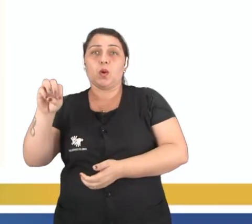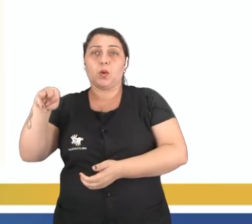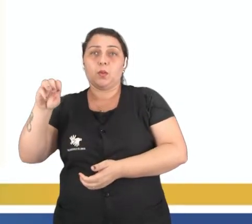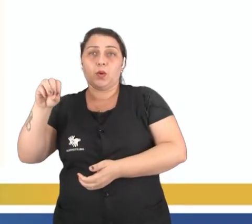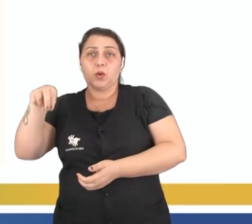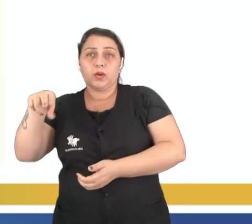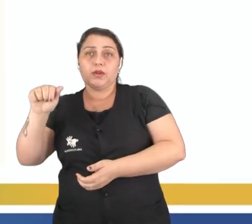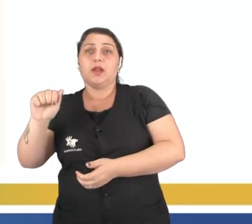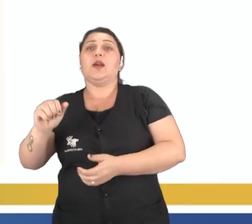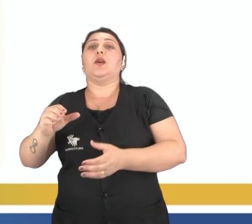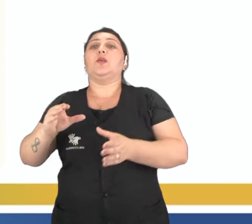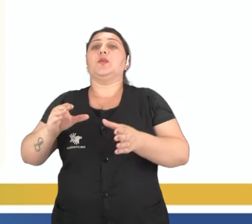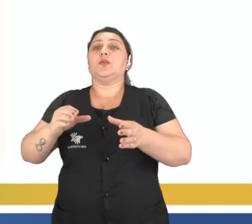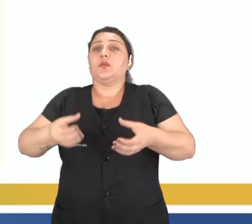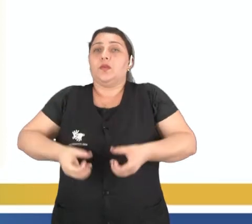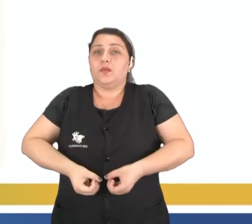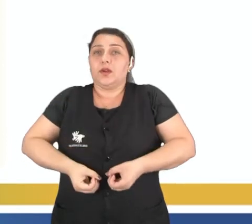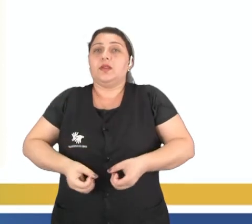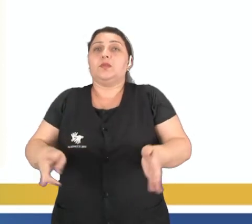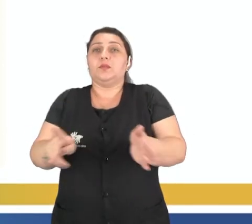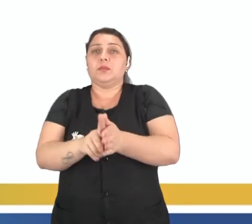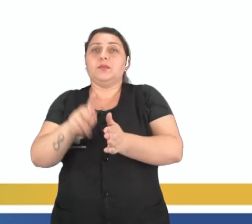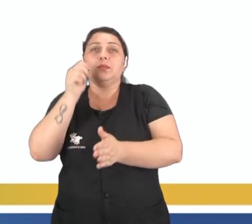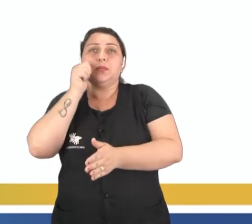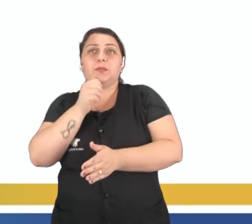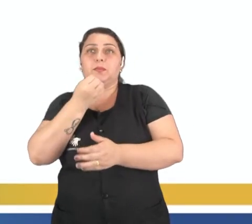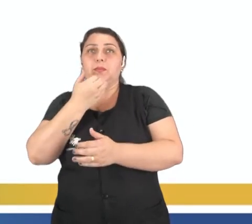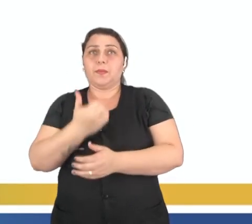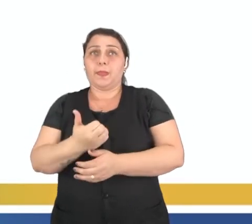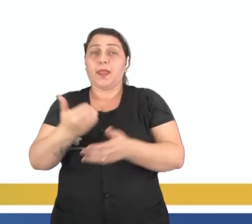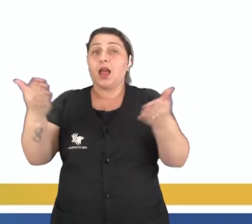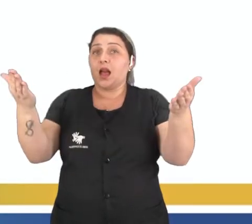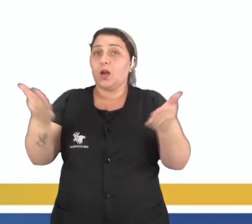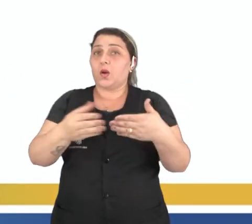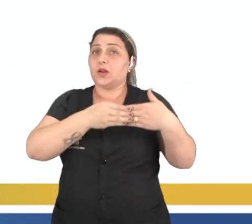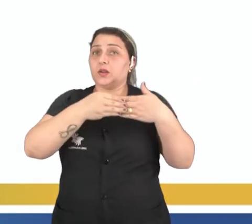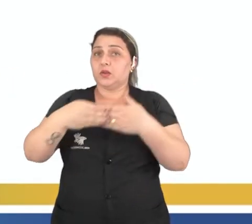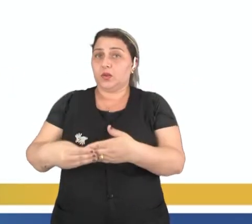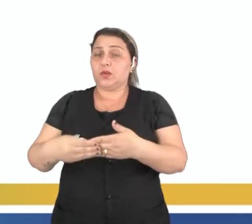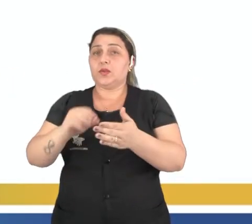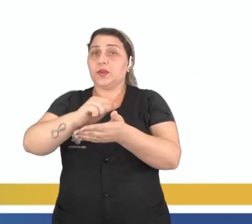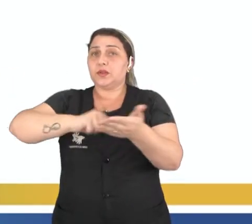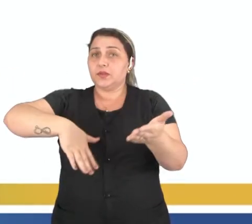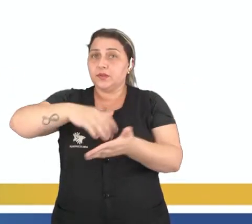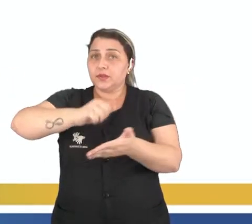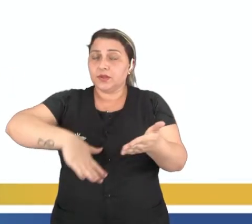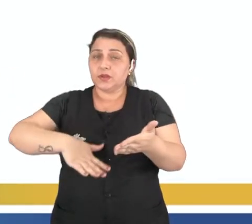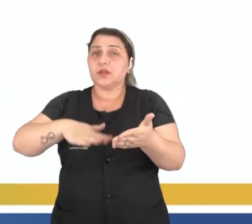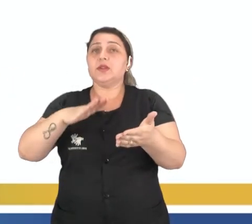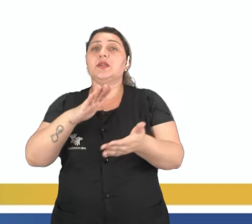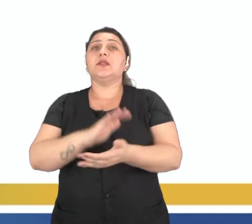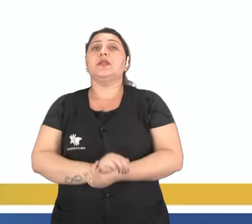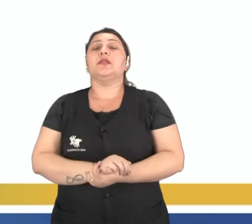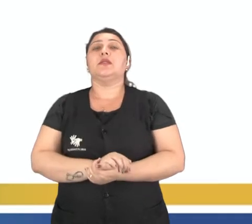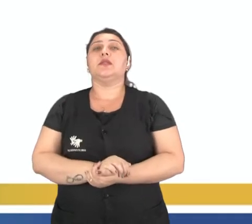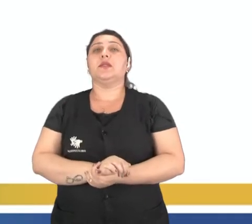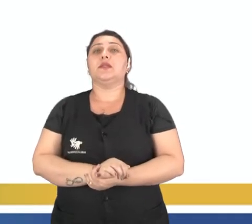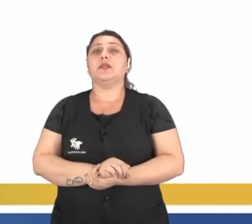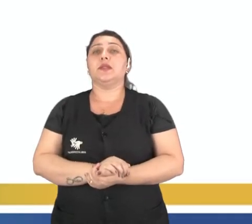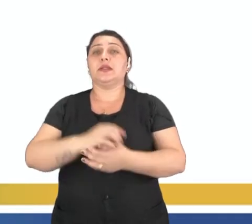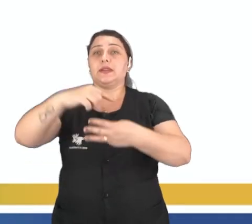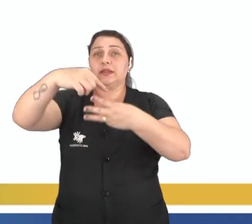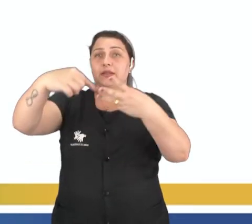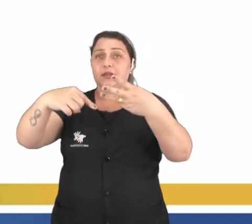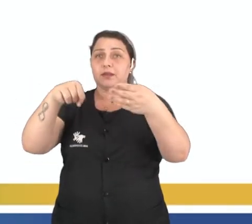ciclo ovariano da mulher, tudo bem? Agora eu trouxe pra vocês uma atividade, ela consiste em